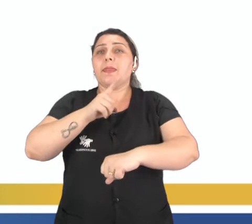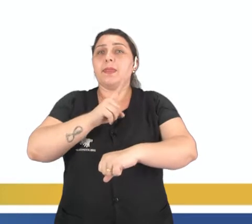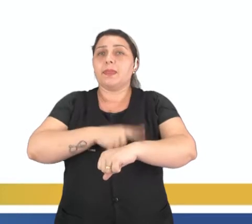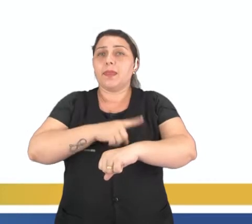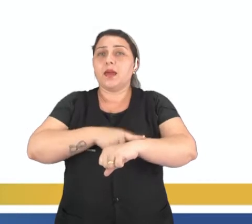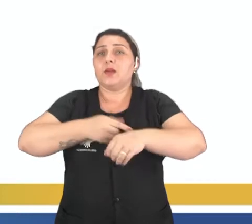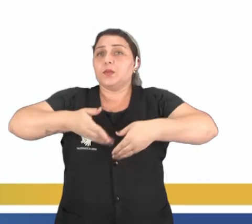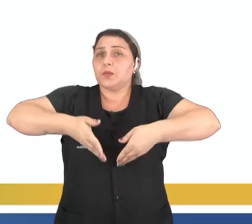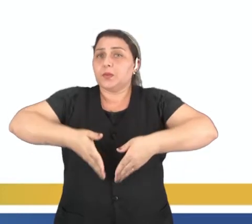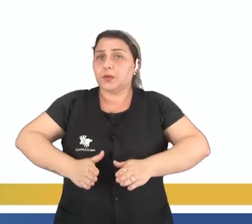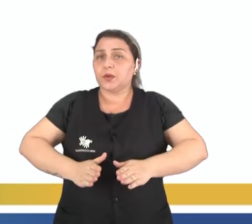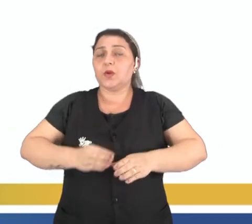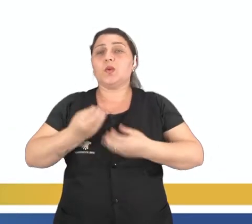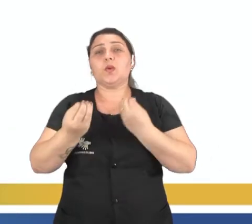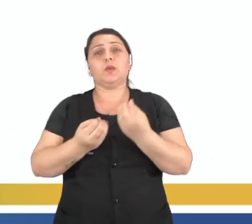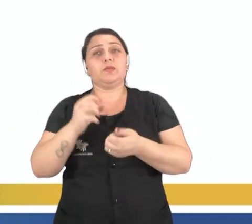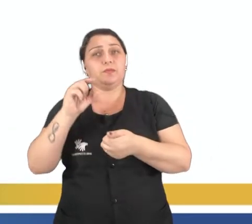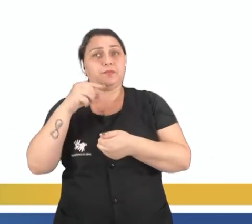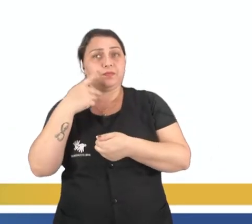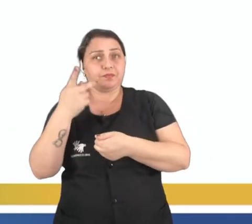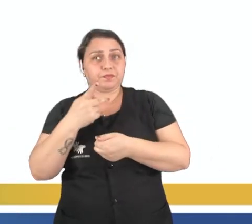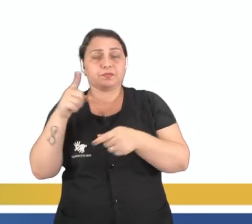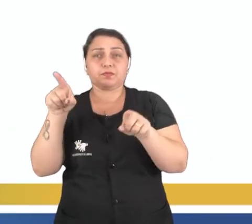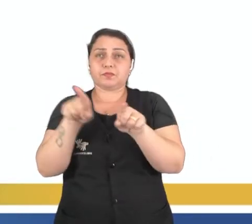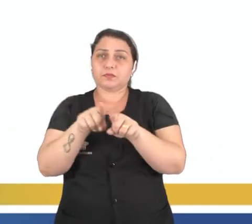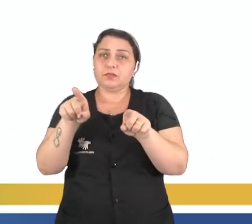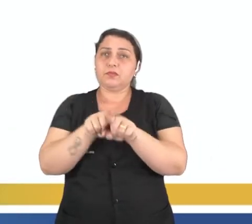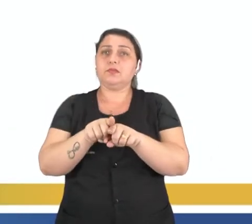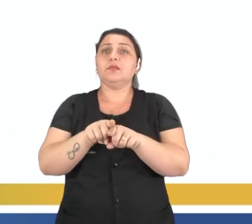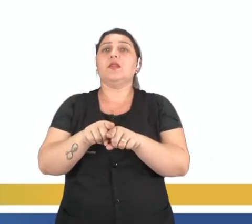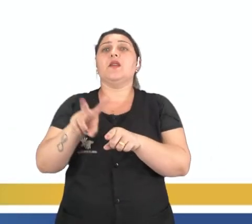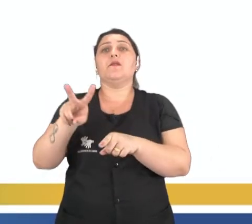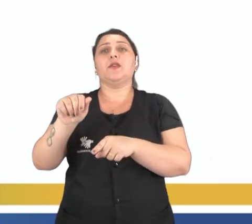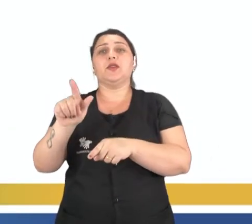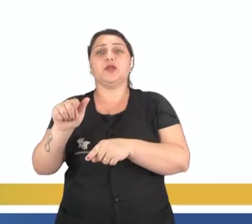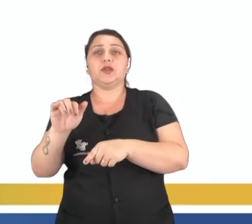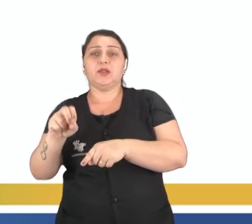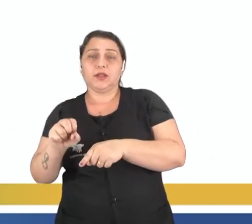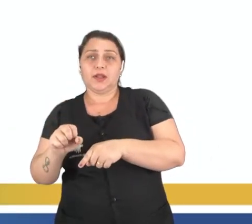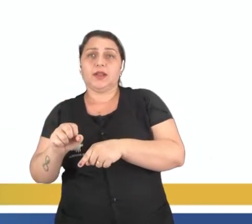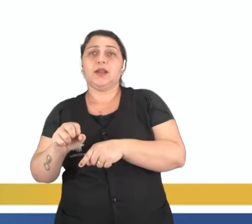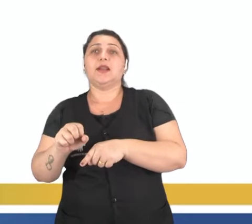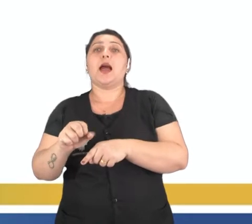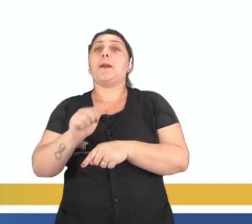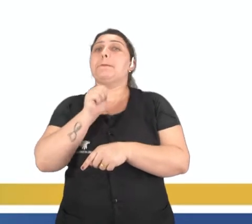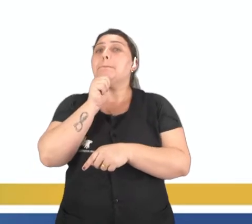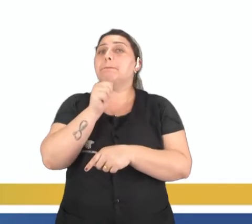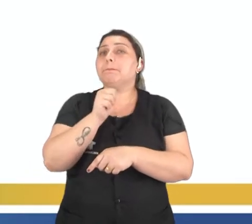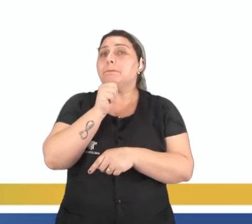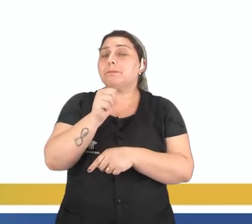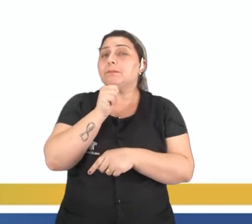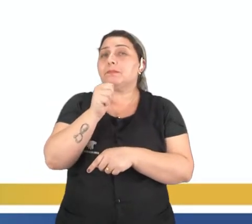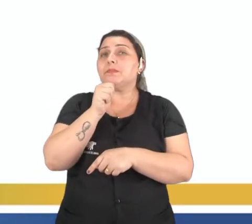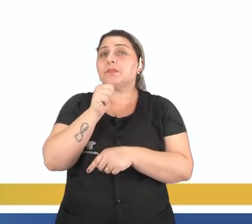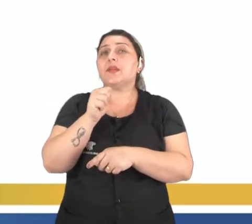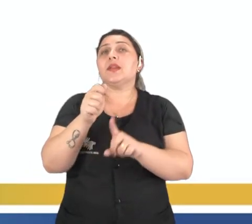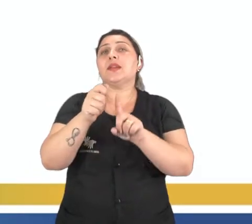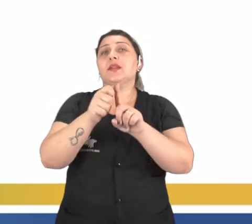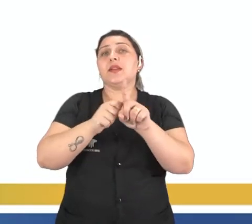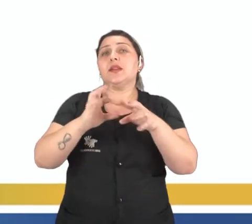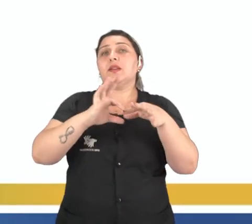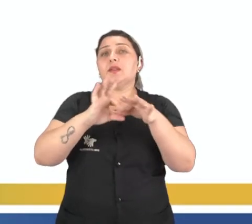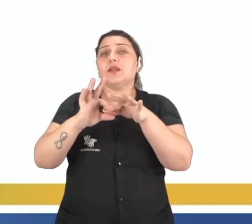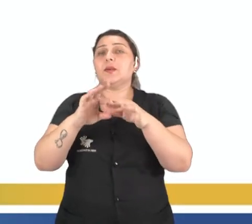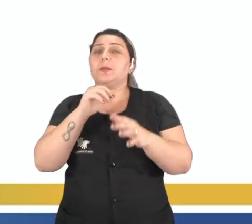do parto normal e como eu falei pra vocês, é também através da vagina onde vai sair a menstruação ao longo de cada